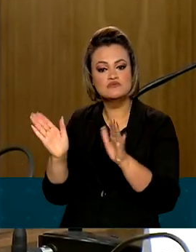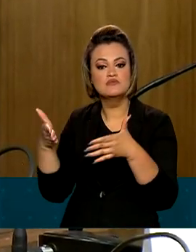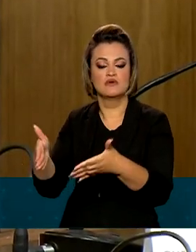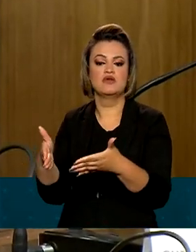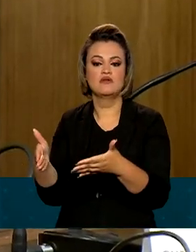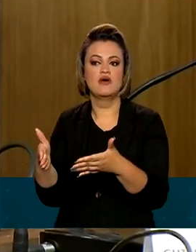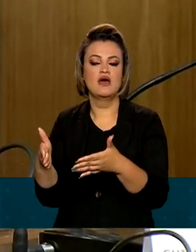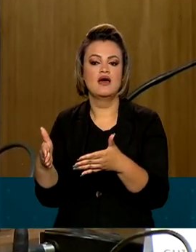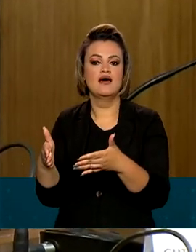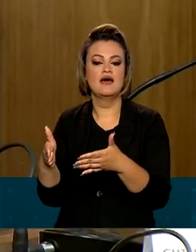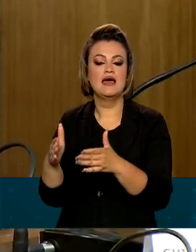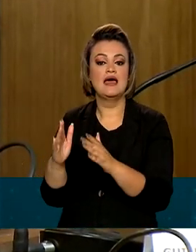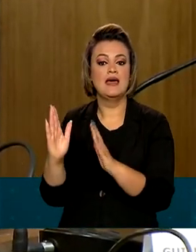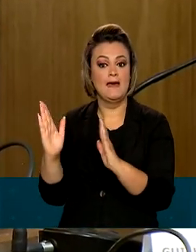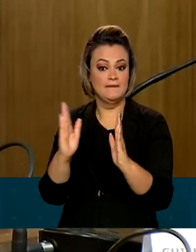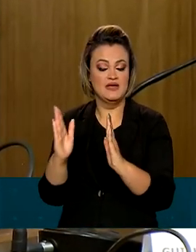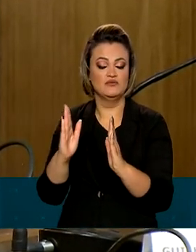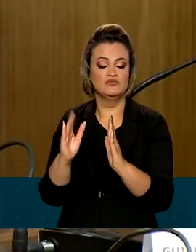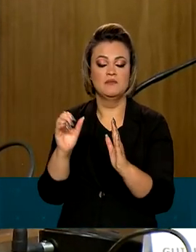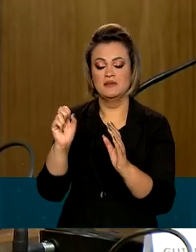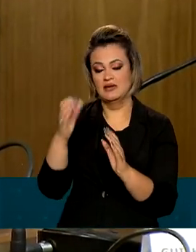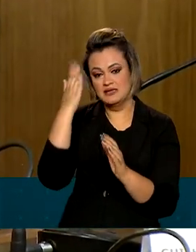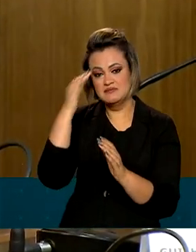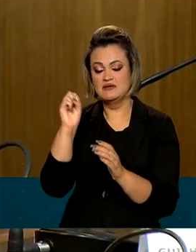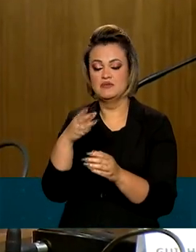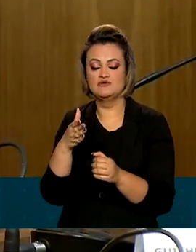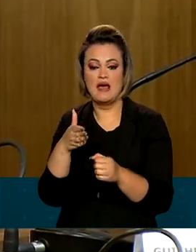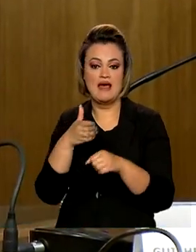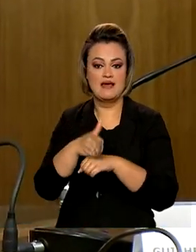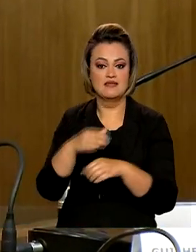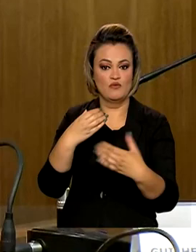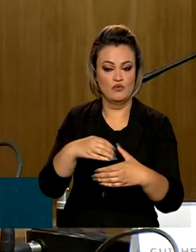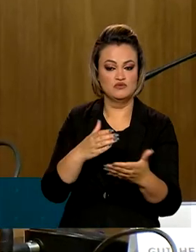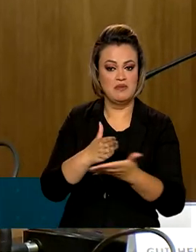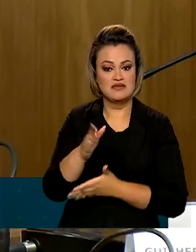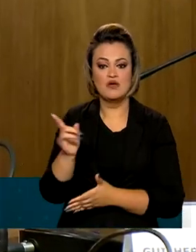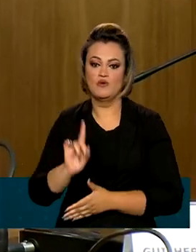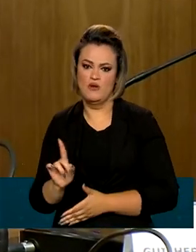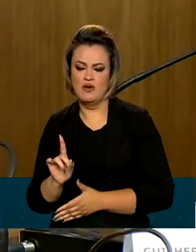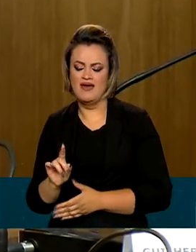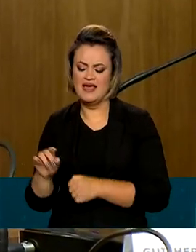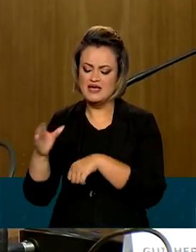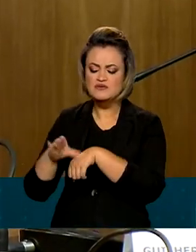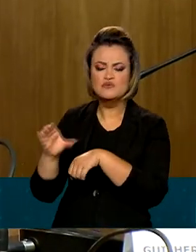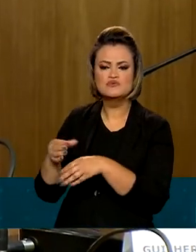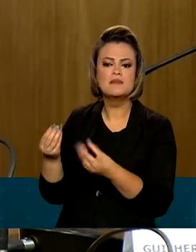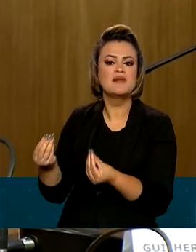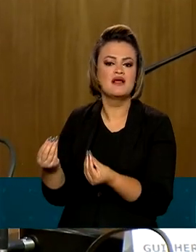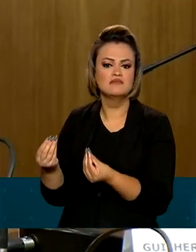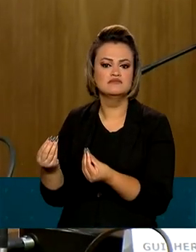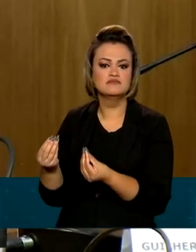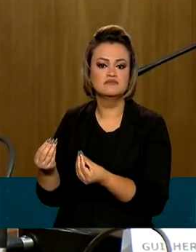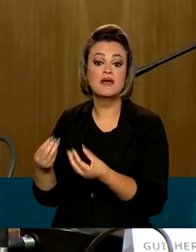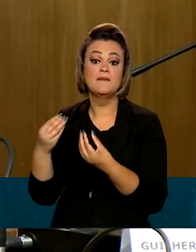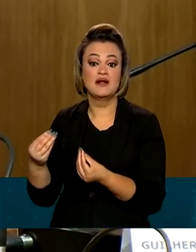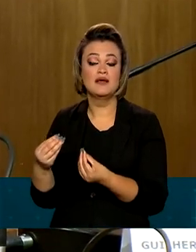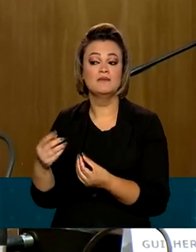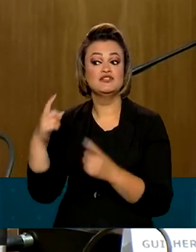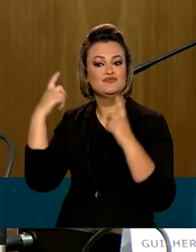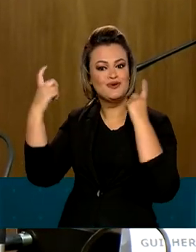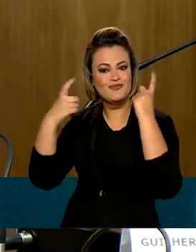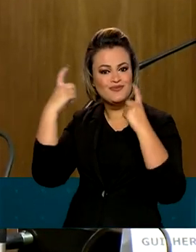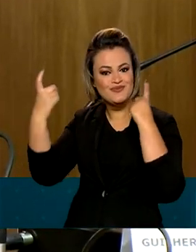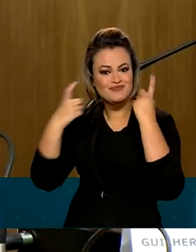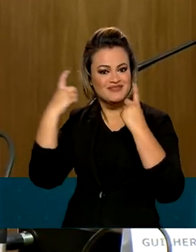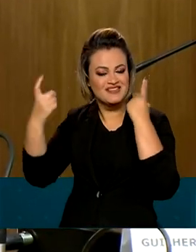como etapa eliminatória de um concurso público. E por que isso foi feito? Porque nós temos uma preocupação